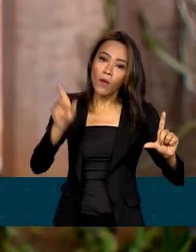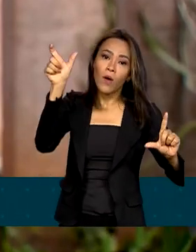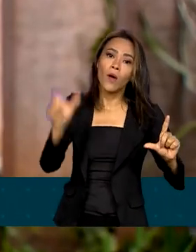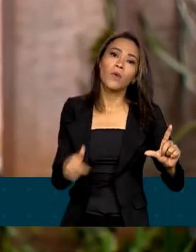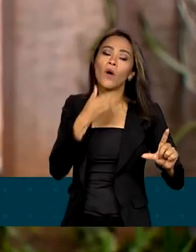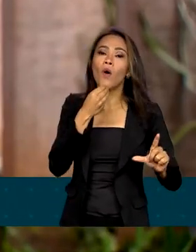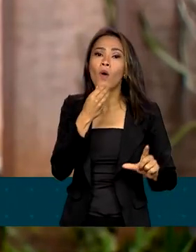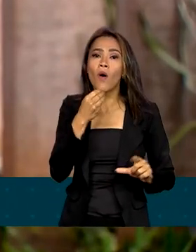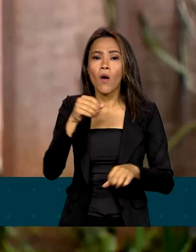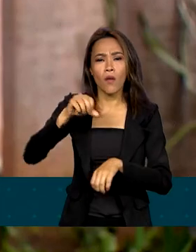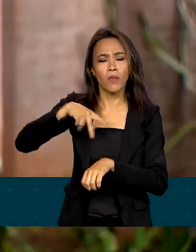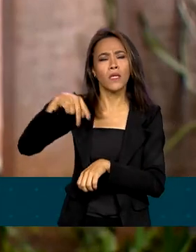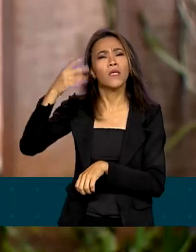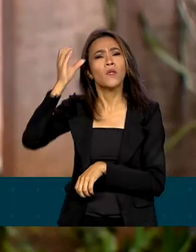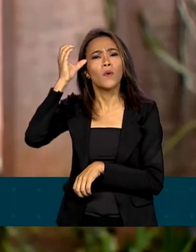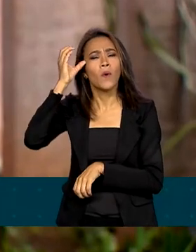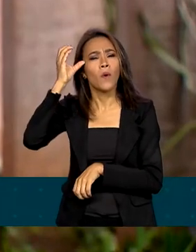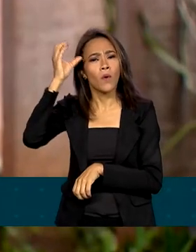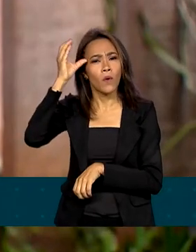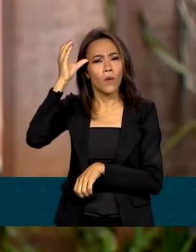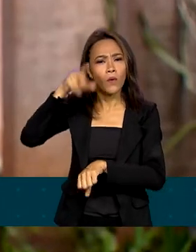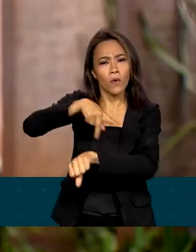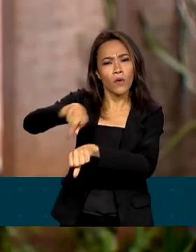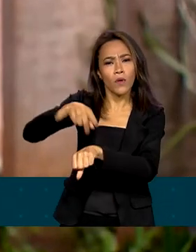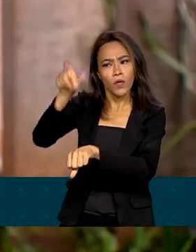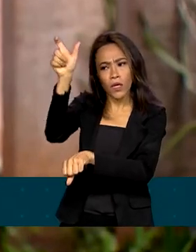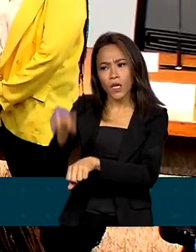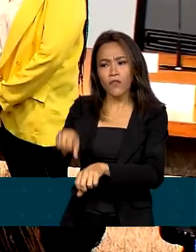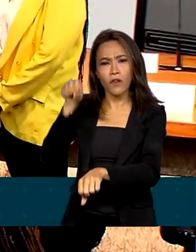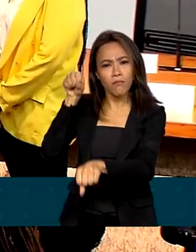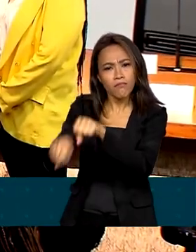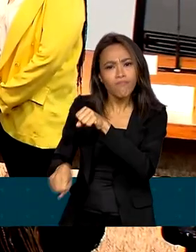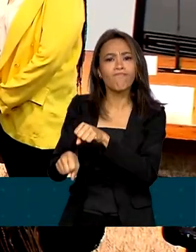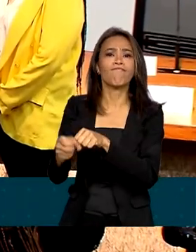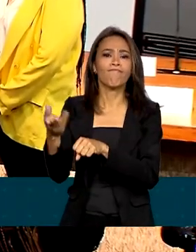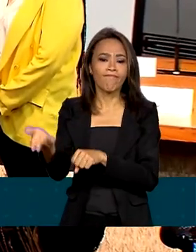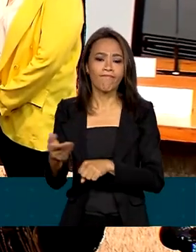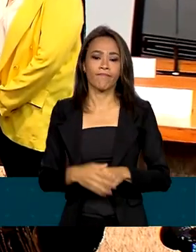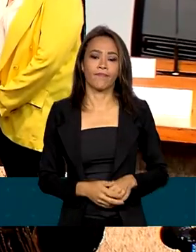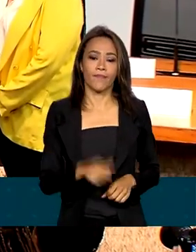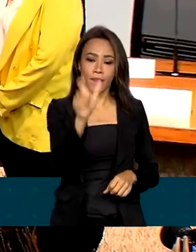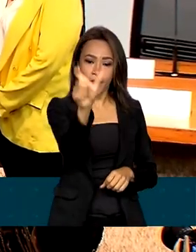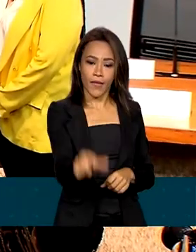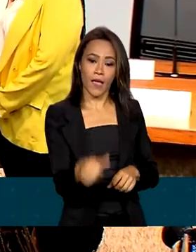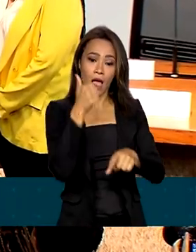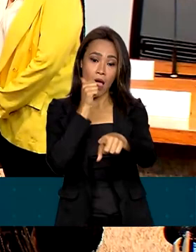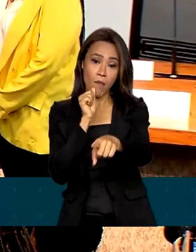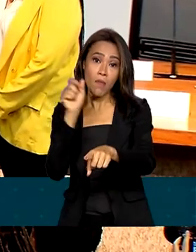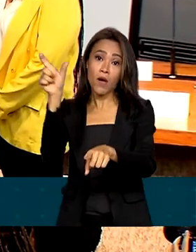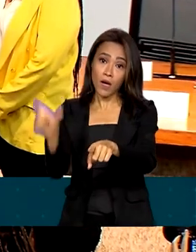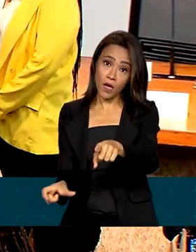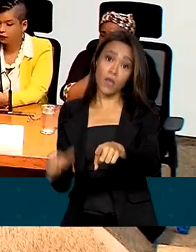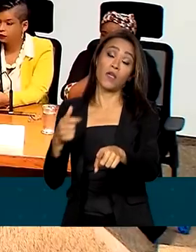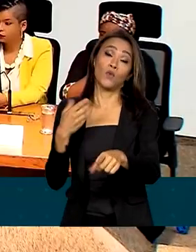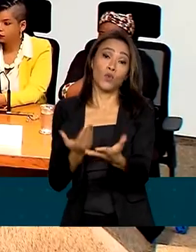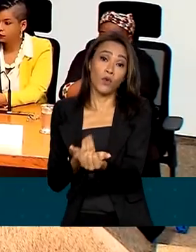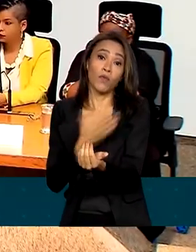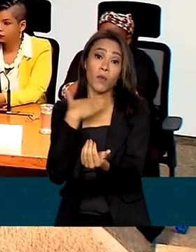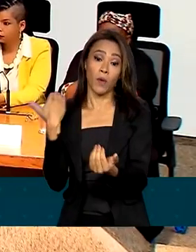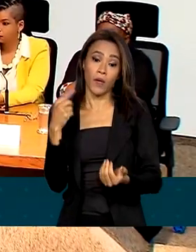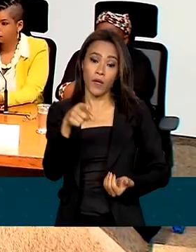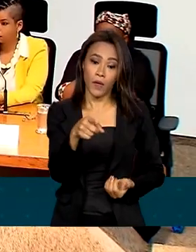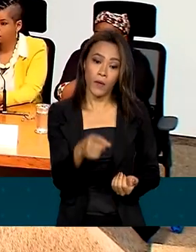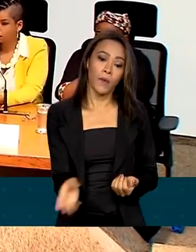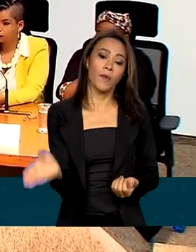2022, vítima de xenofobia e racismo. A mãe de Moise, dona Ivone, foi homenageada e a